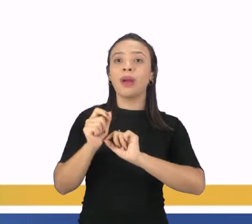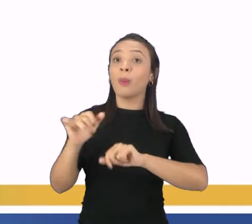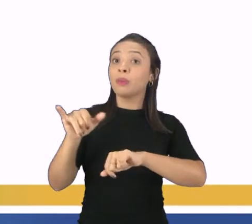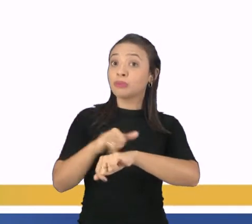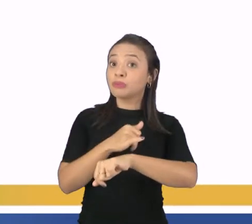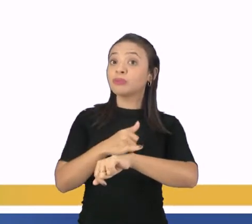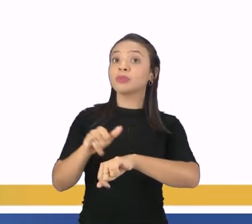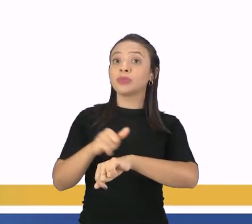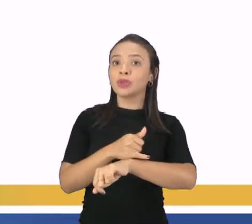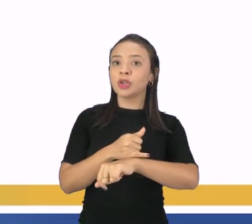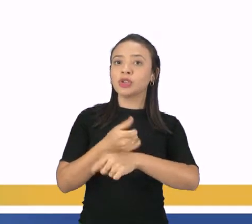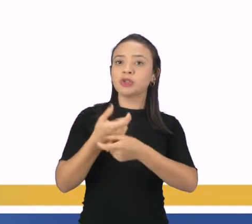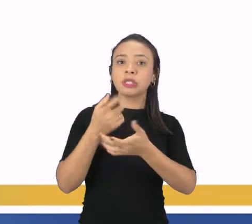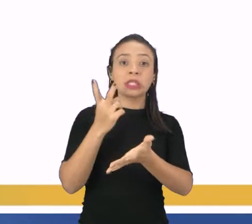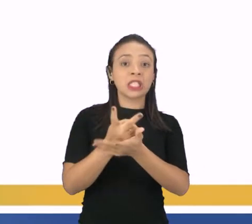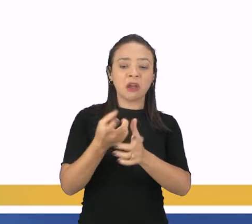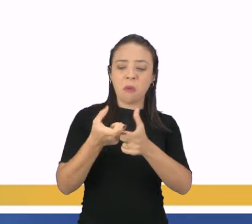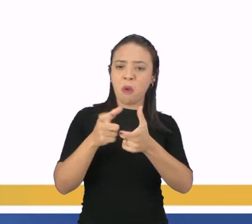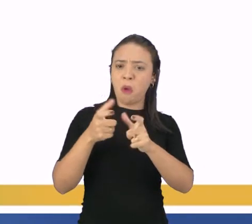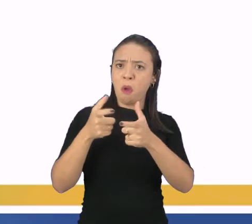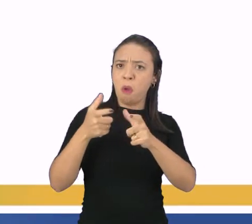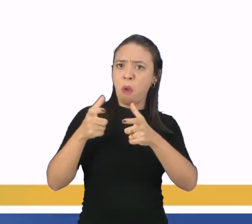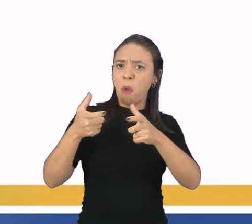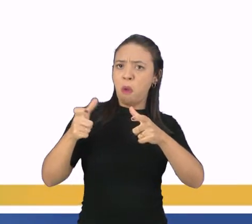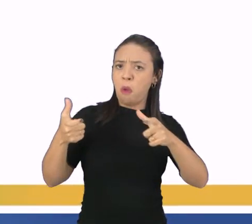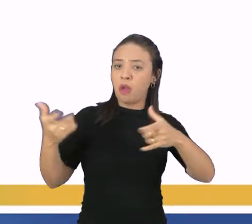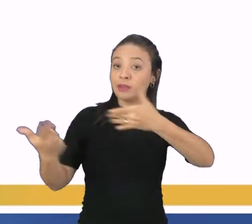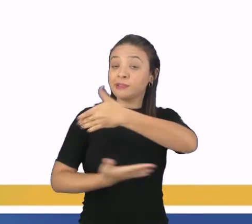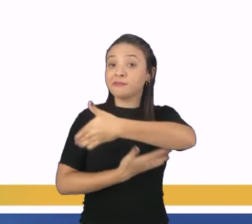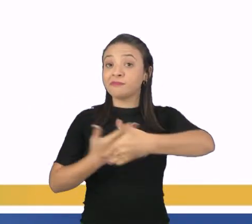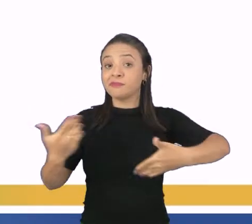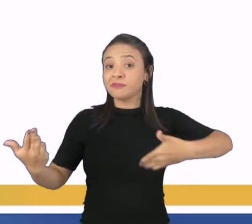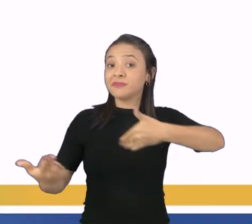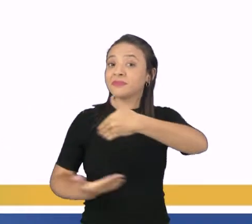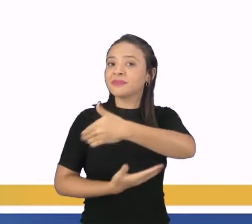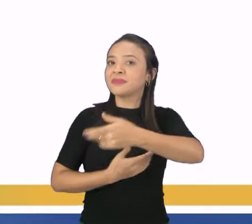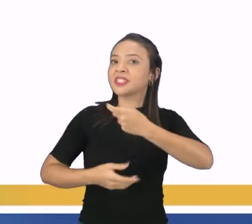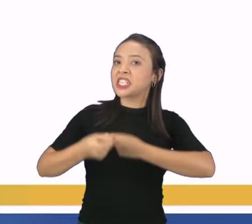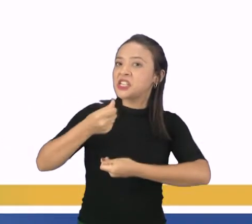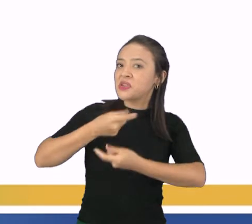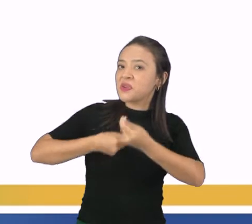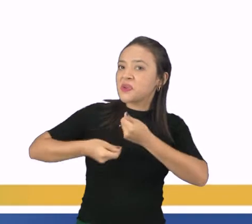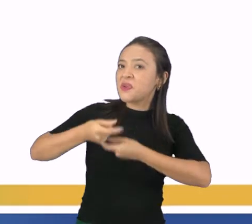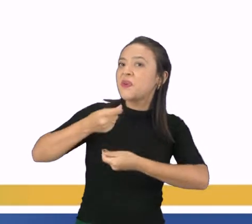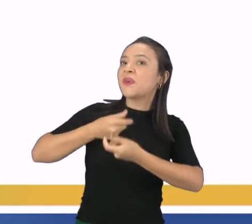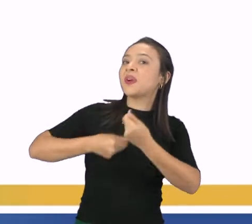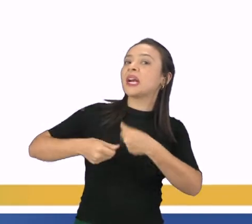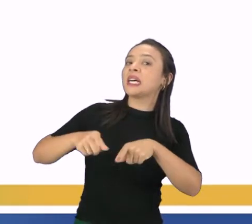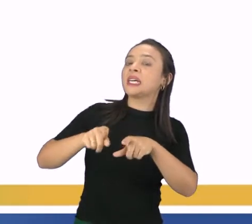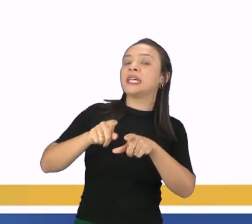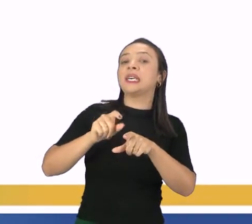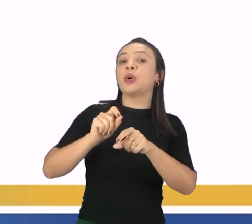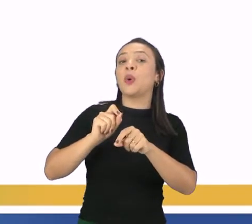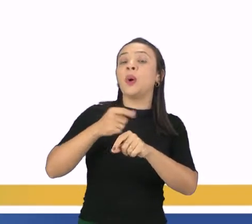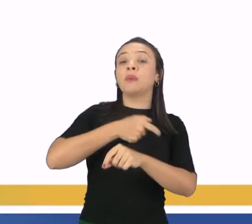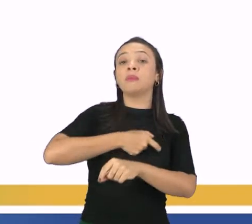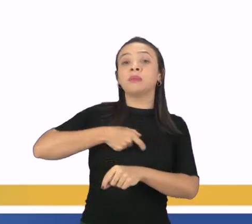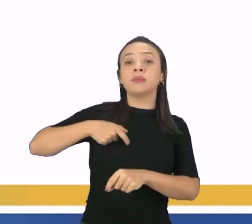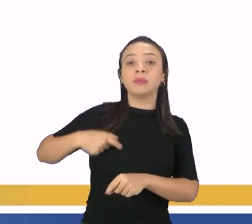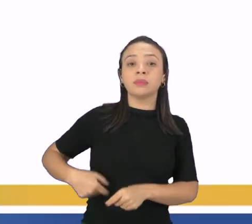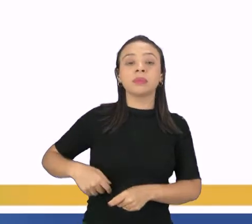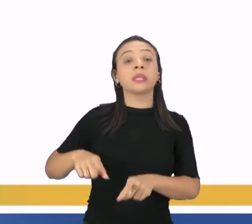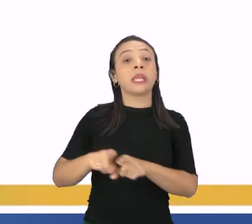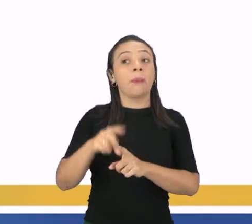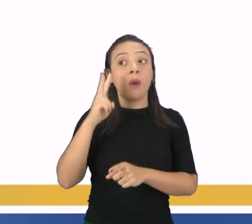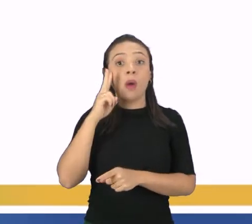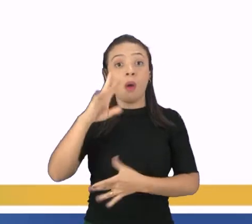estratégia de expansão das relações comerciais chinesas, inclusive se voltando para outros lugares como a